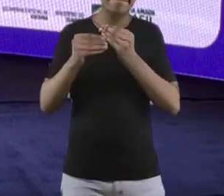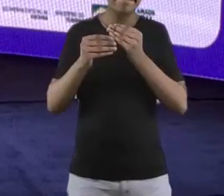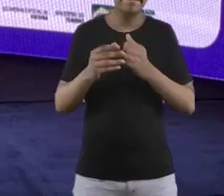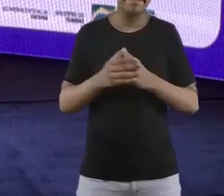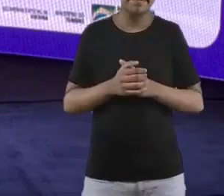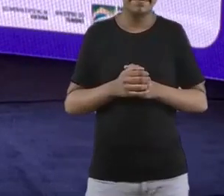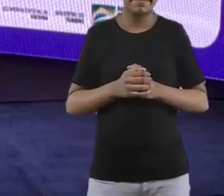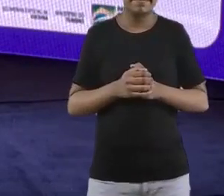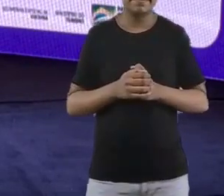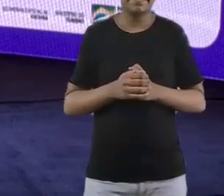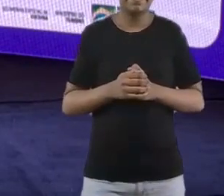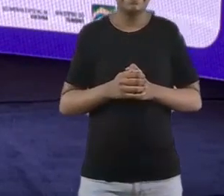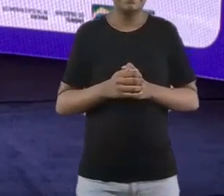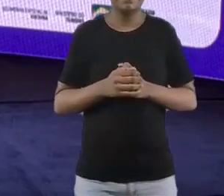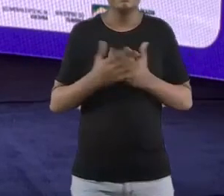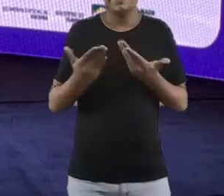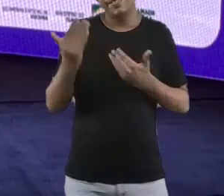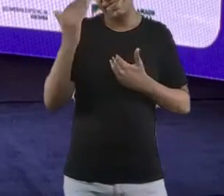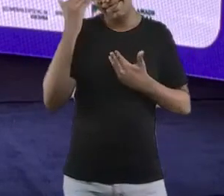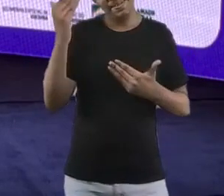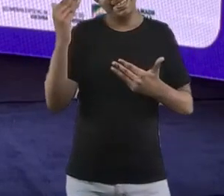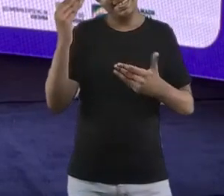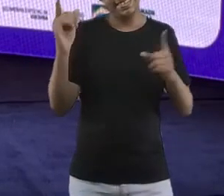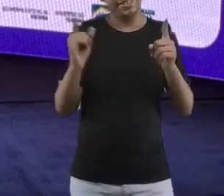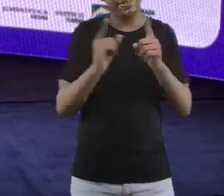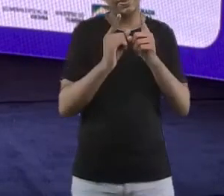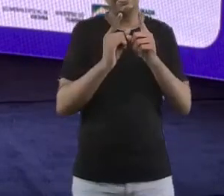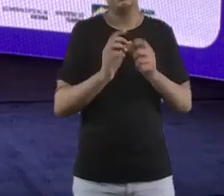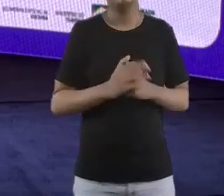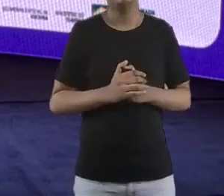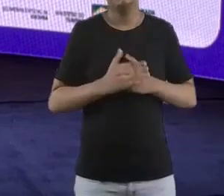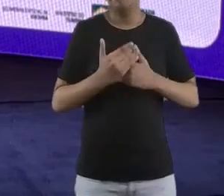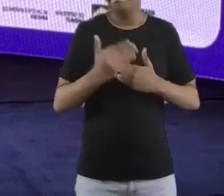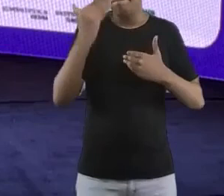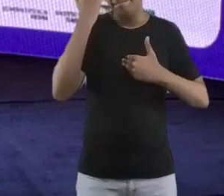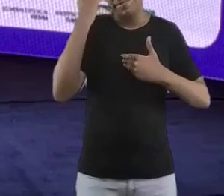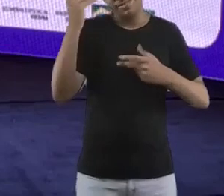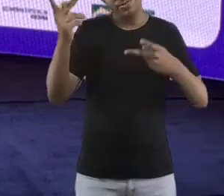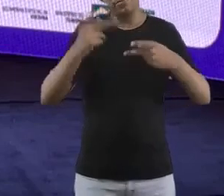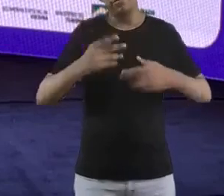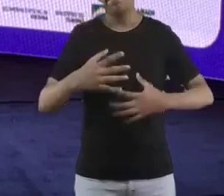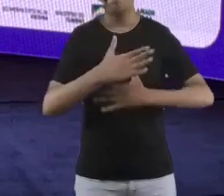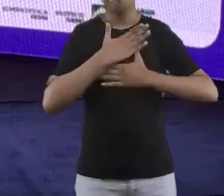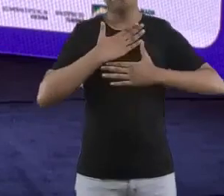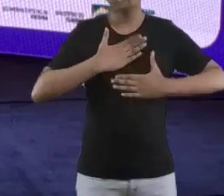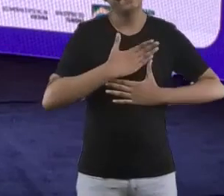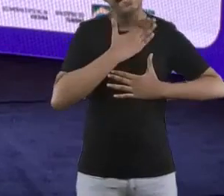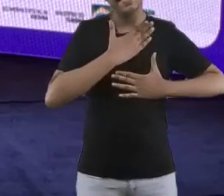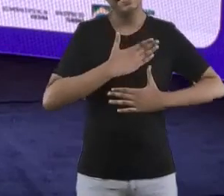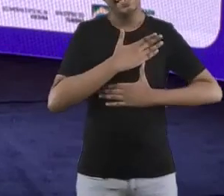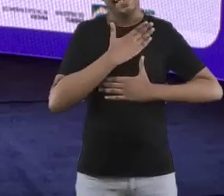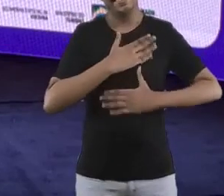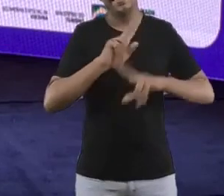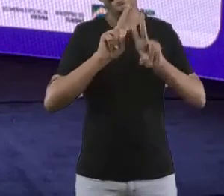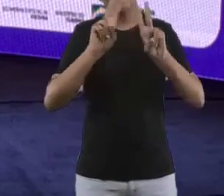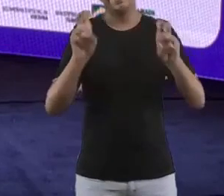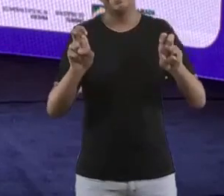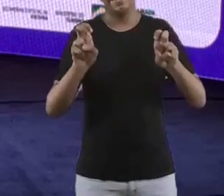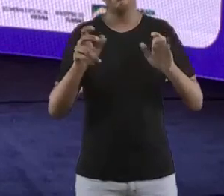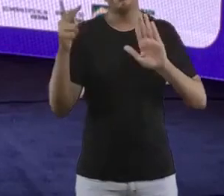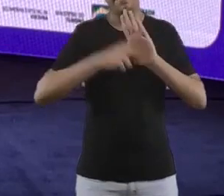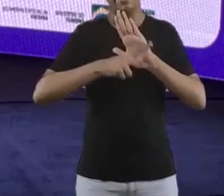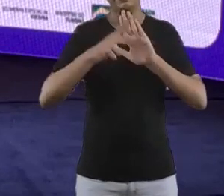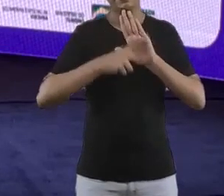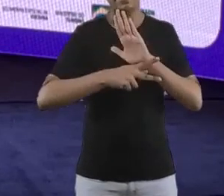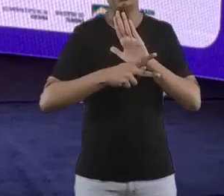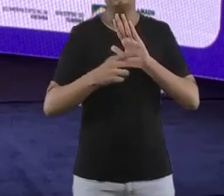Bom, então só vou agradecer também esse convite. Foi super legal. Eu sinto um prazer imenso em falar sobre Ama. E teria muito prazer em responder muitas